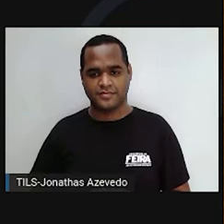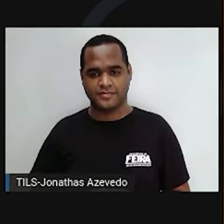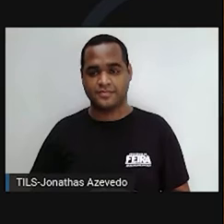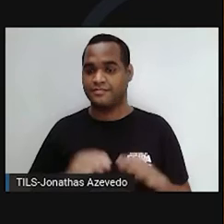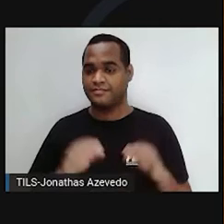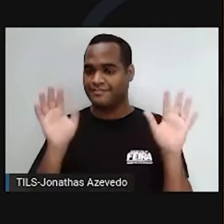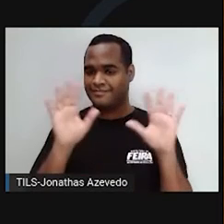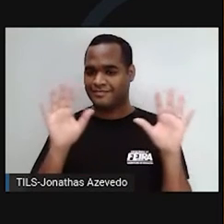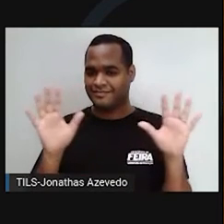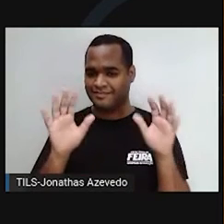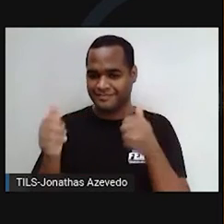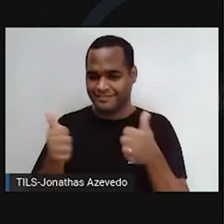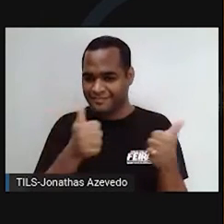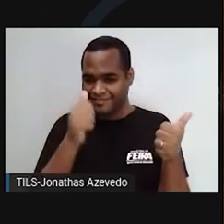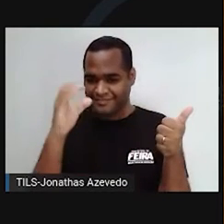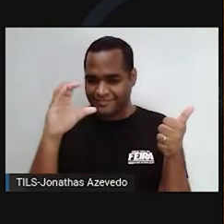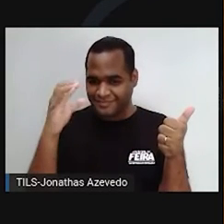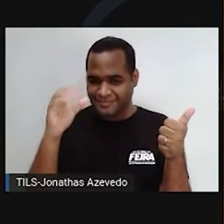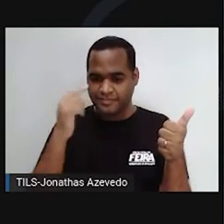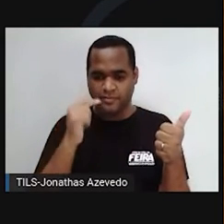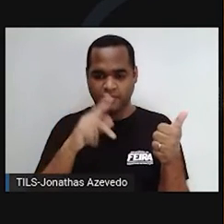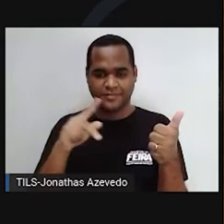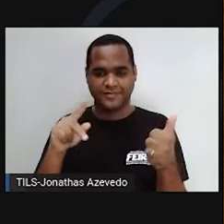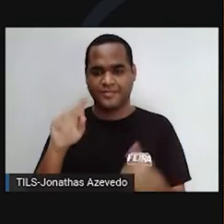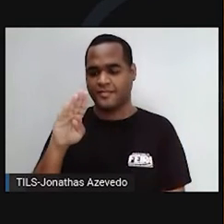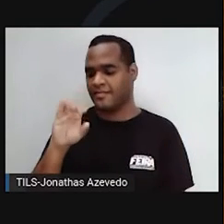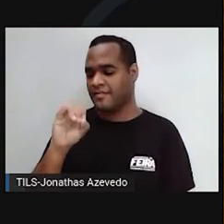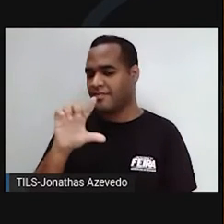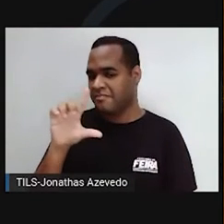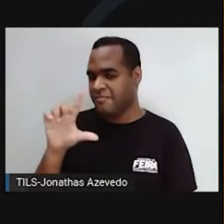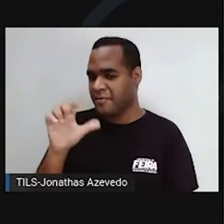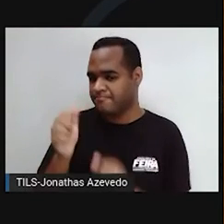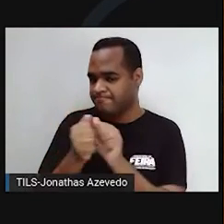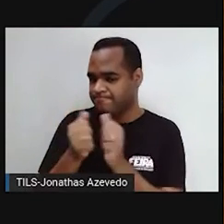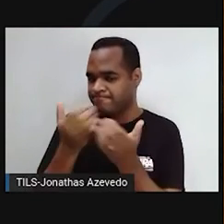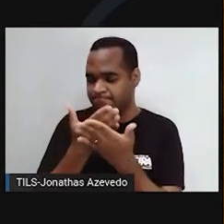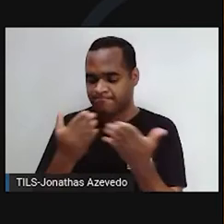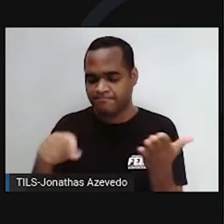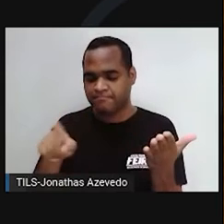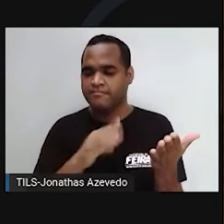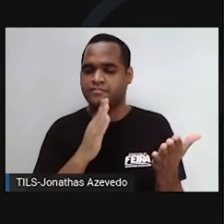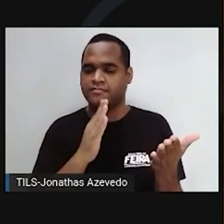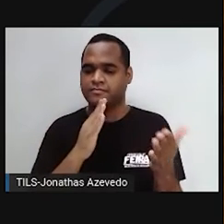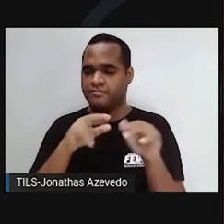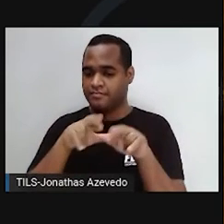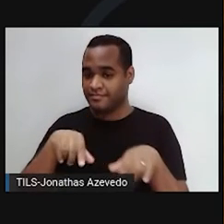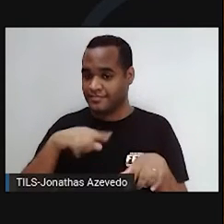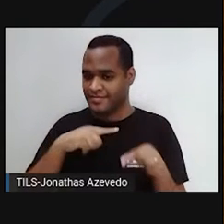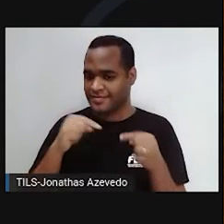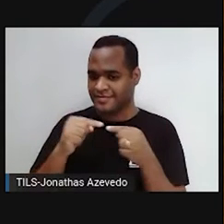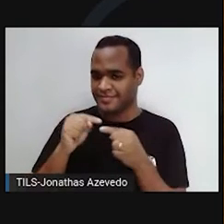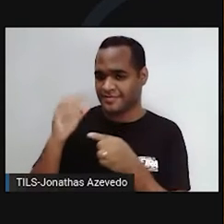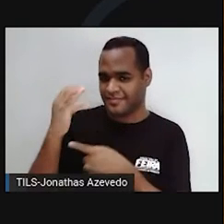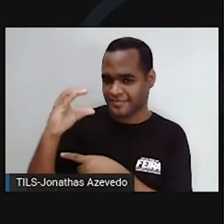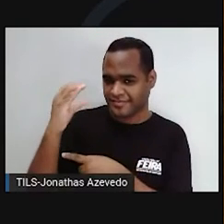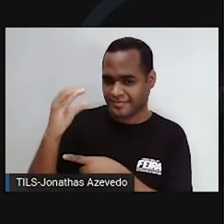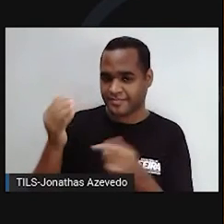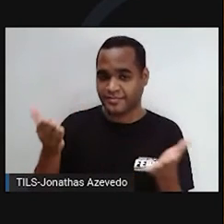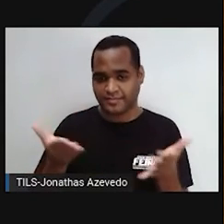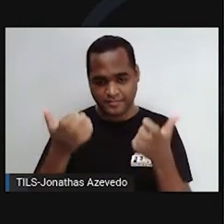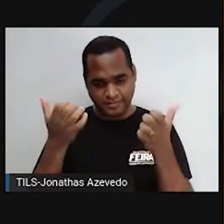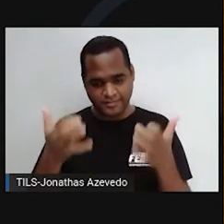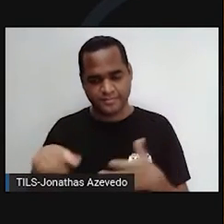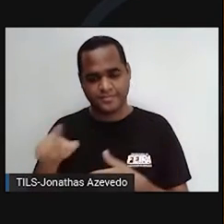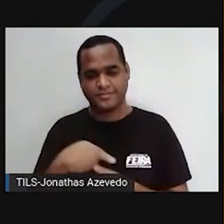Olá, pequenos cientistas. Eu sou o professor Bill Tyson. Juntos vamos conhecer diversas formas de ciência. Hoje,